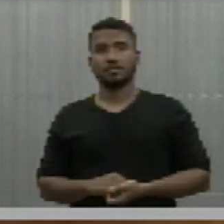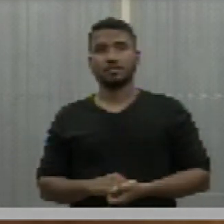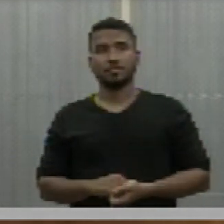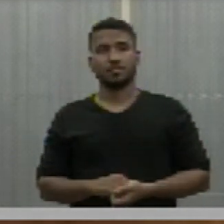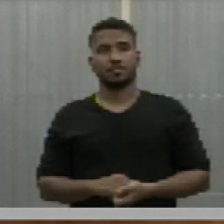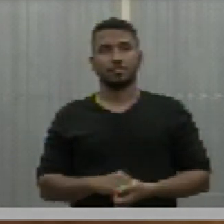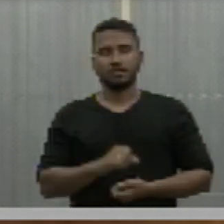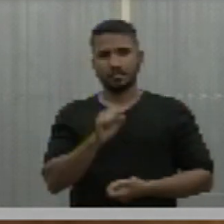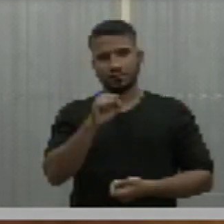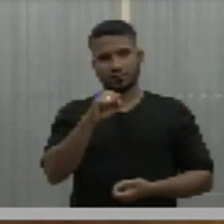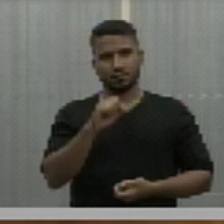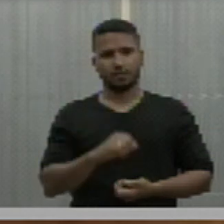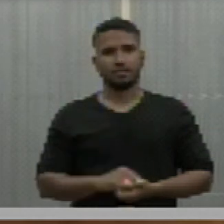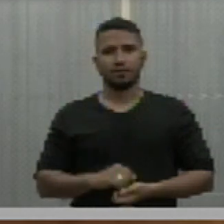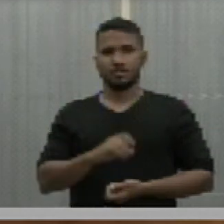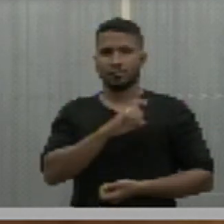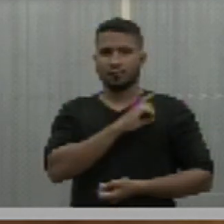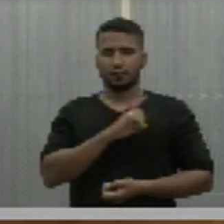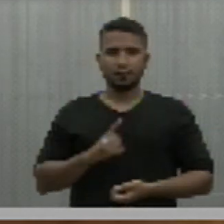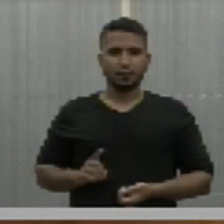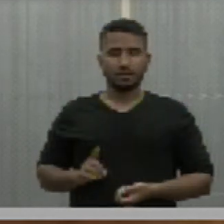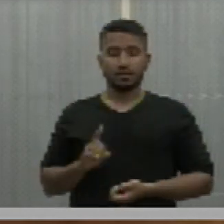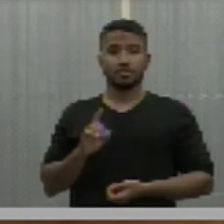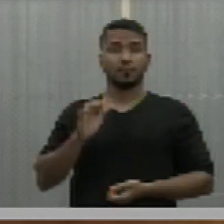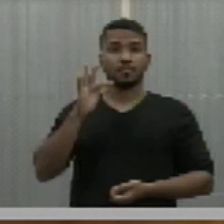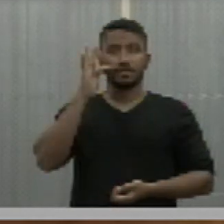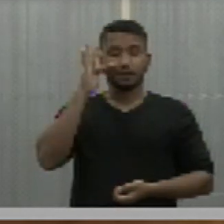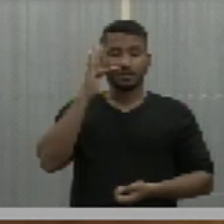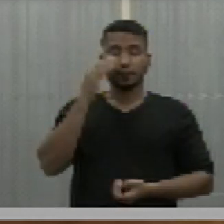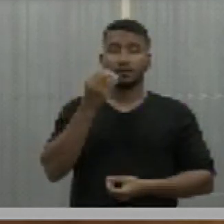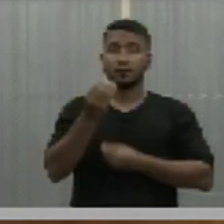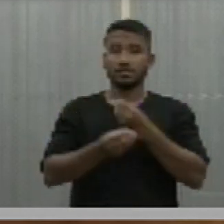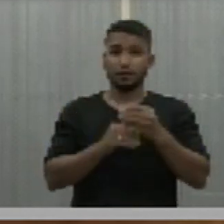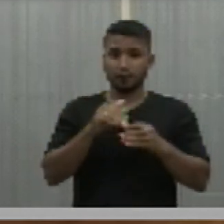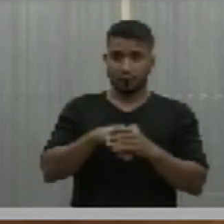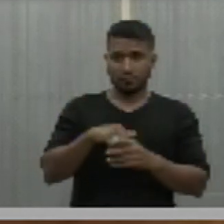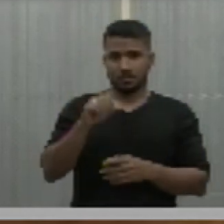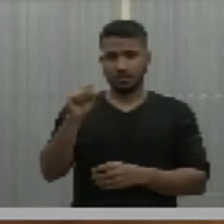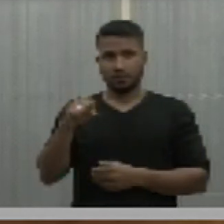Sim. Deputado Fábio Novo, como vota? Sim.